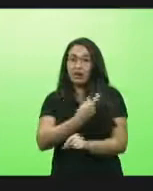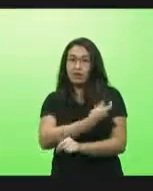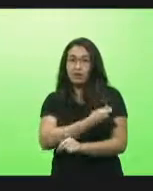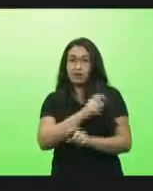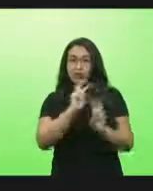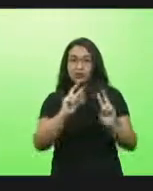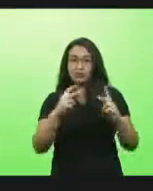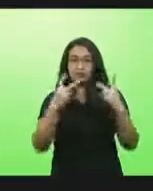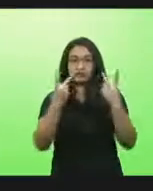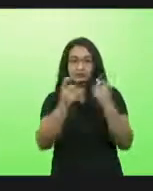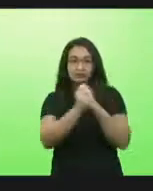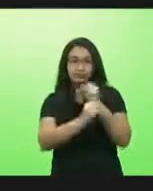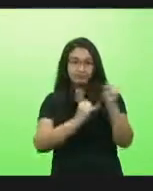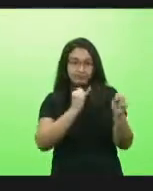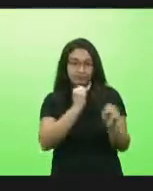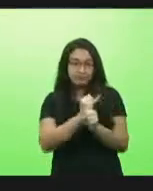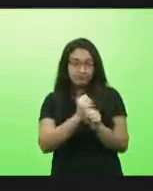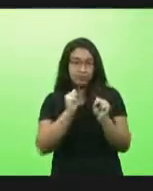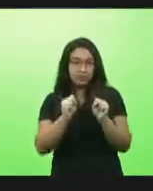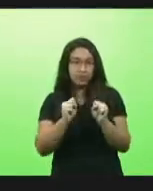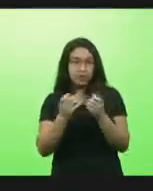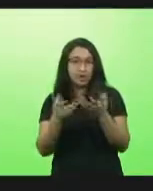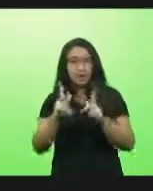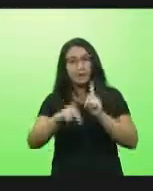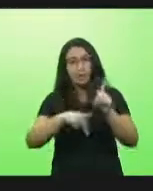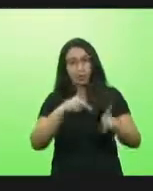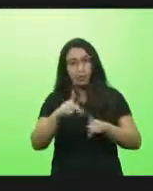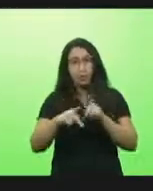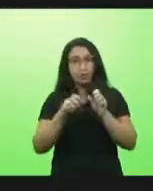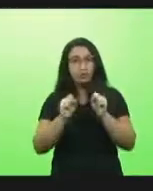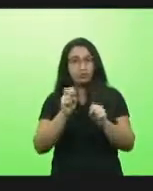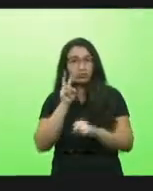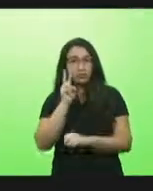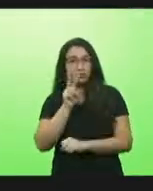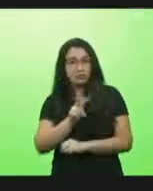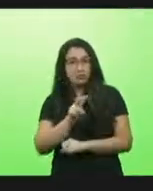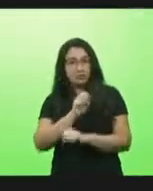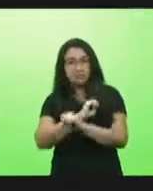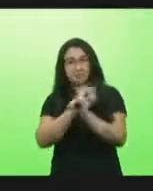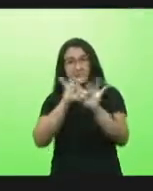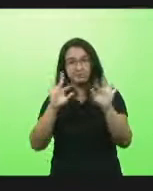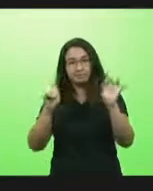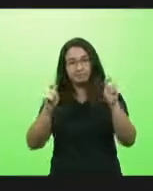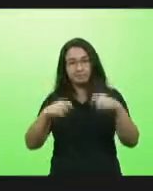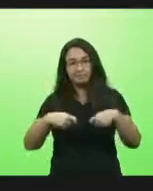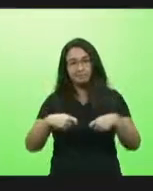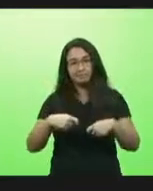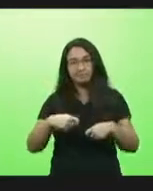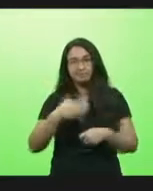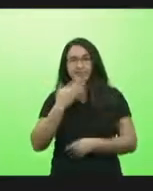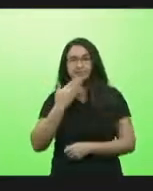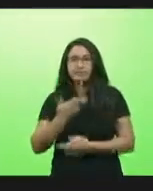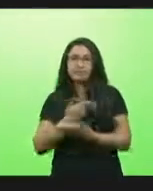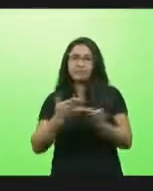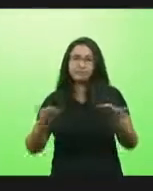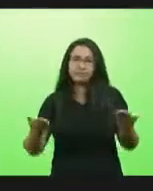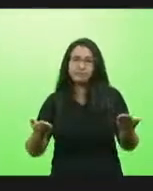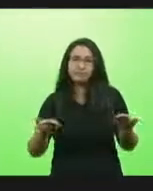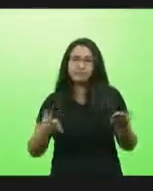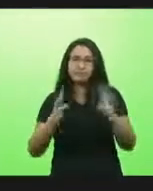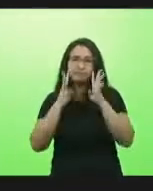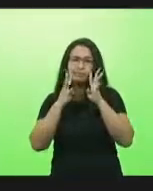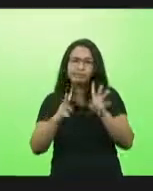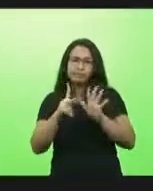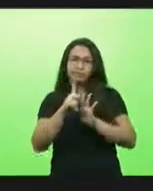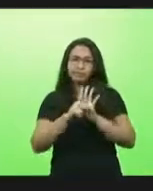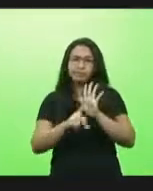para as pessoas a população também fiscalizar e dar transparência nesse processo era a minha fala e eu peço aos colegas que olhem com carinho esse PL